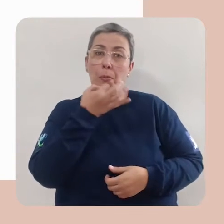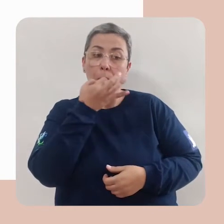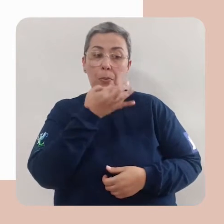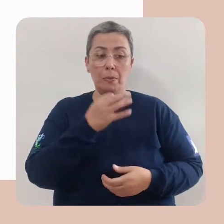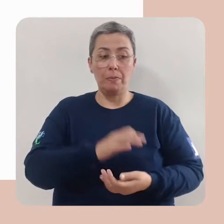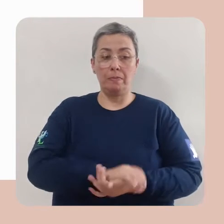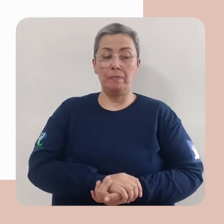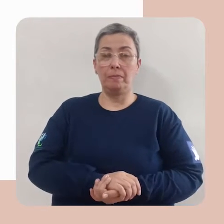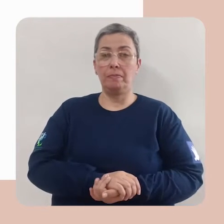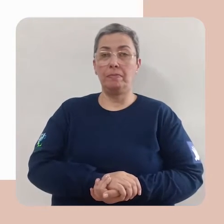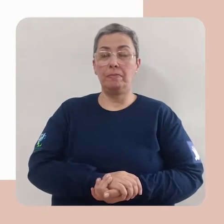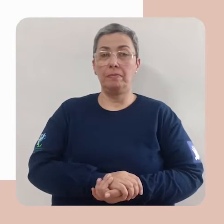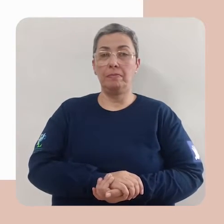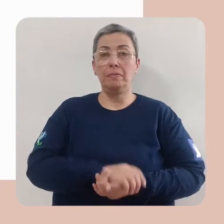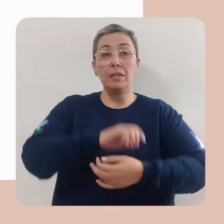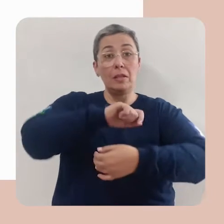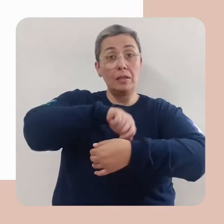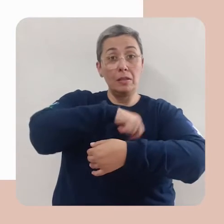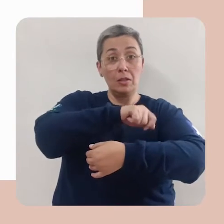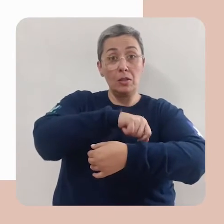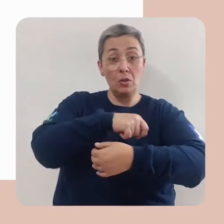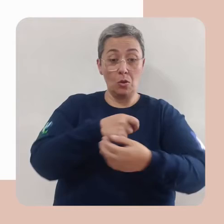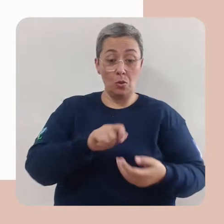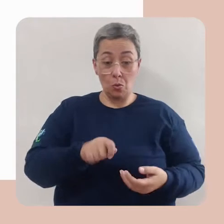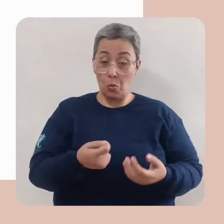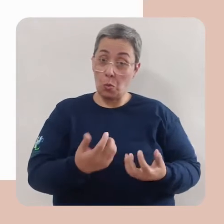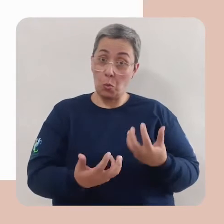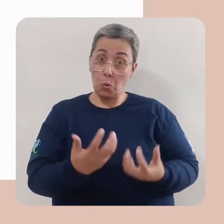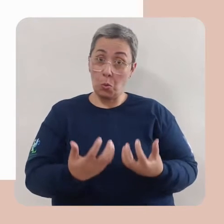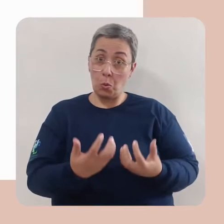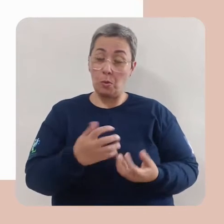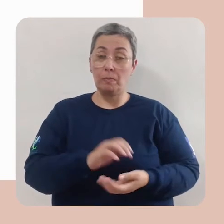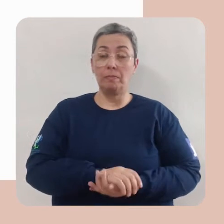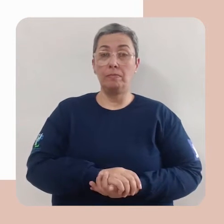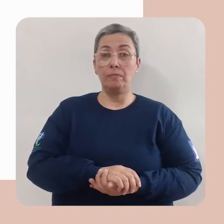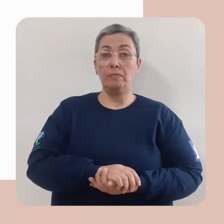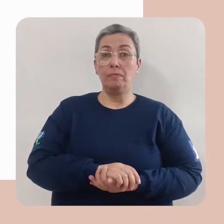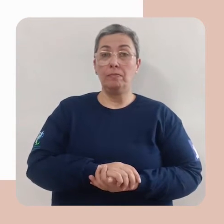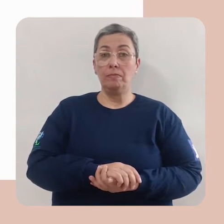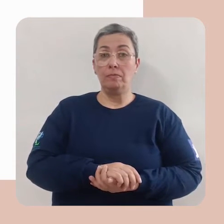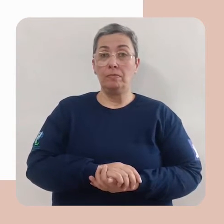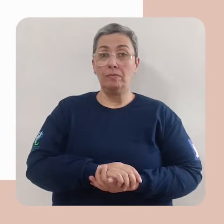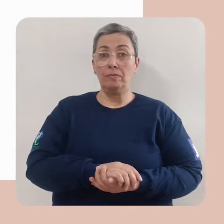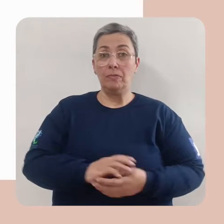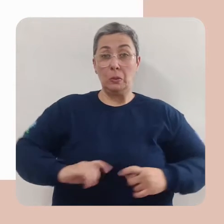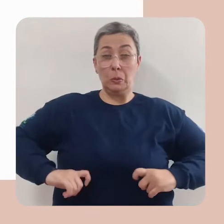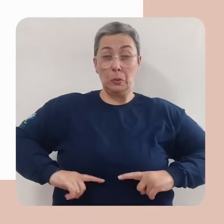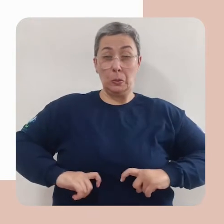macaco assobia. Panela no fogo,